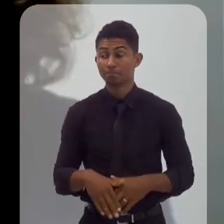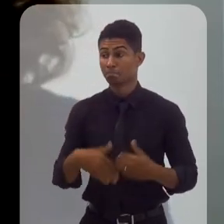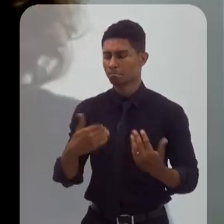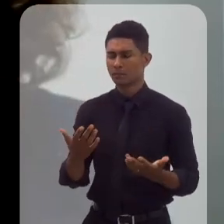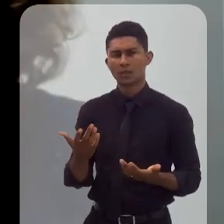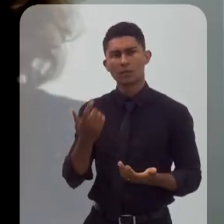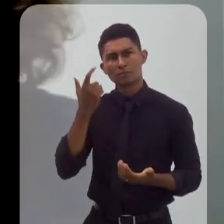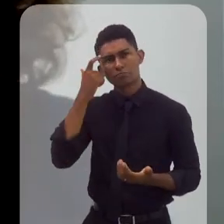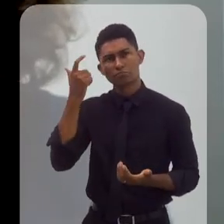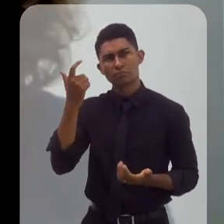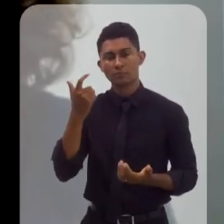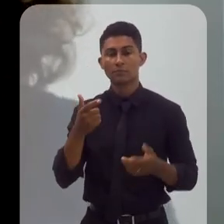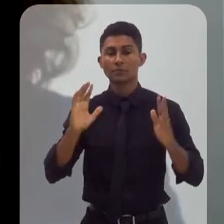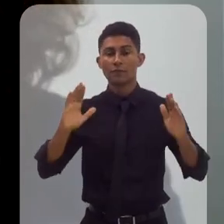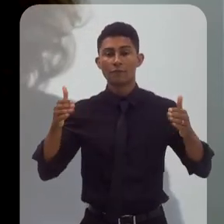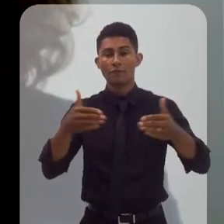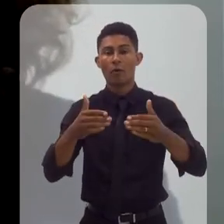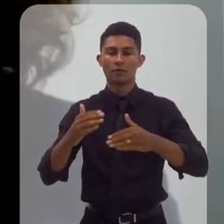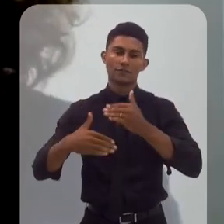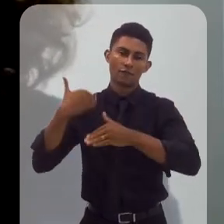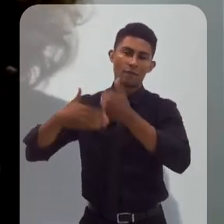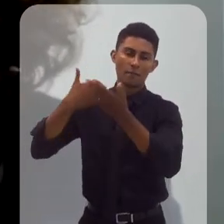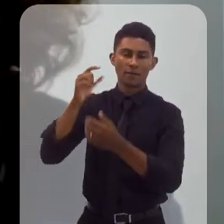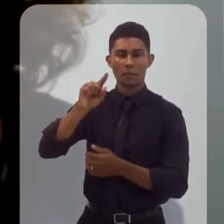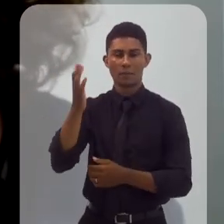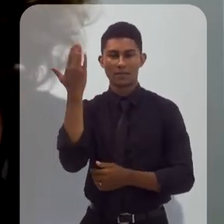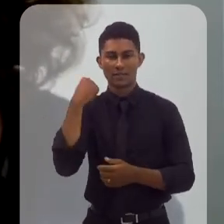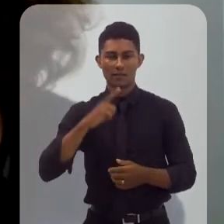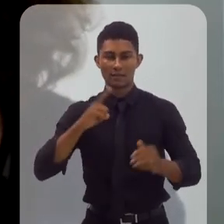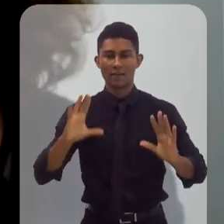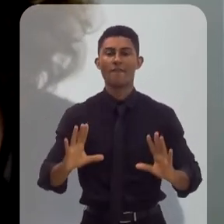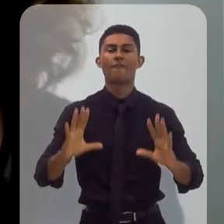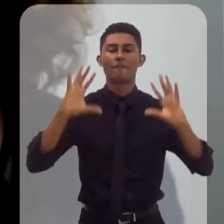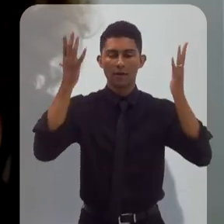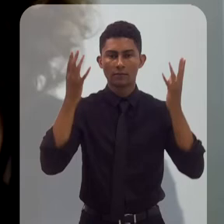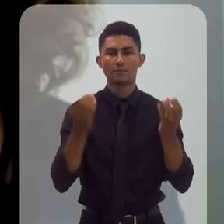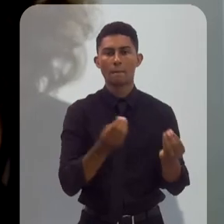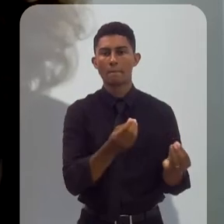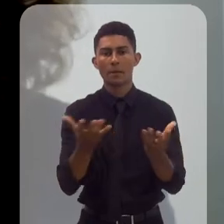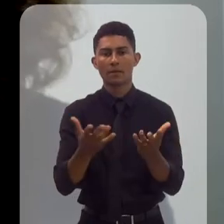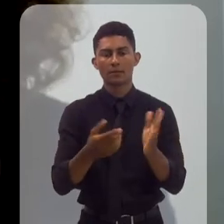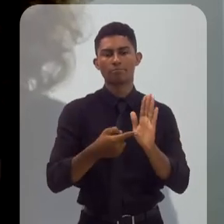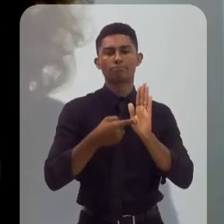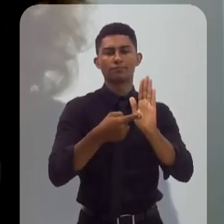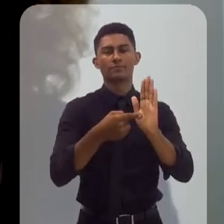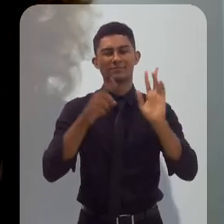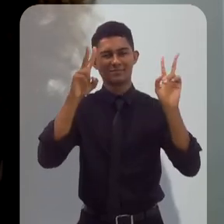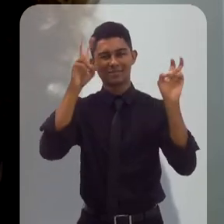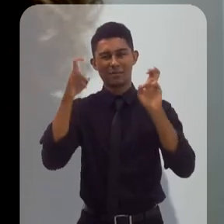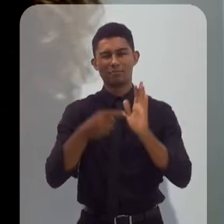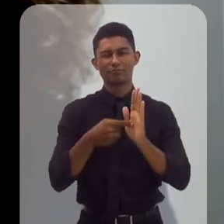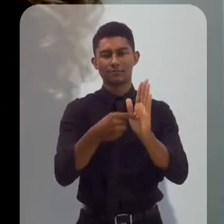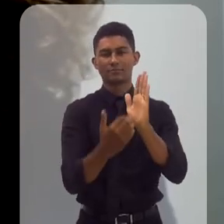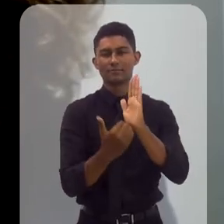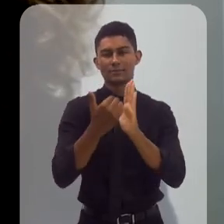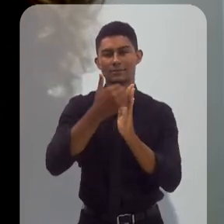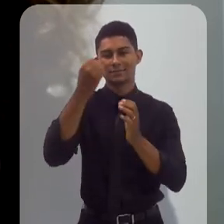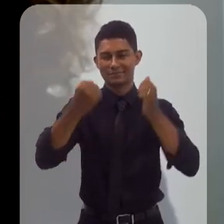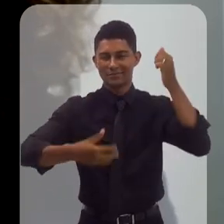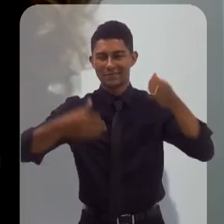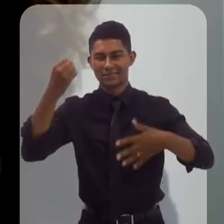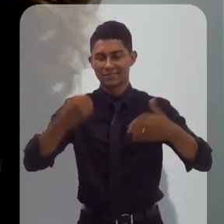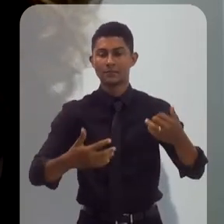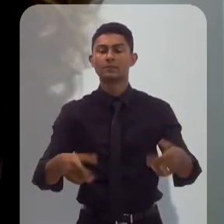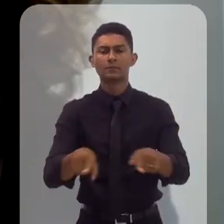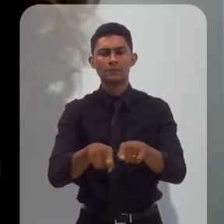questão, o Fórum de Desenvolvimento realizou recentemente um evento, um painel, para poder apresentar o tema, e falamos